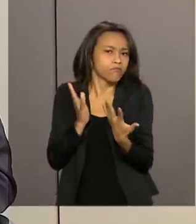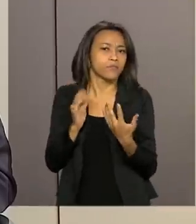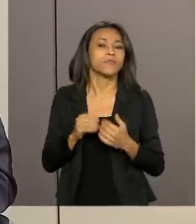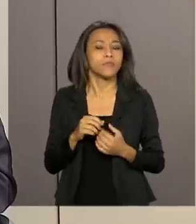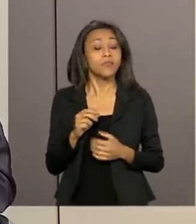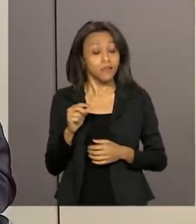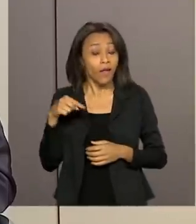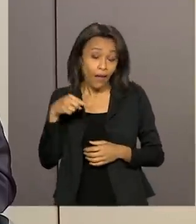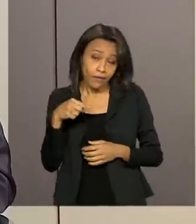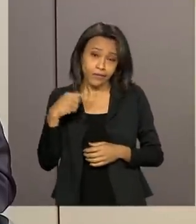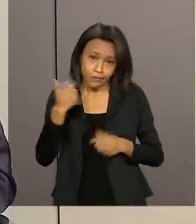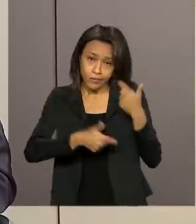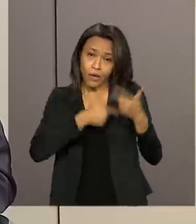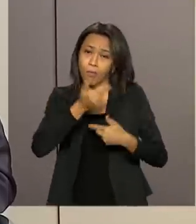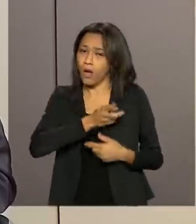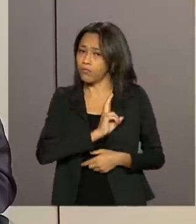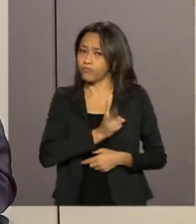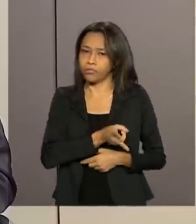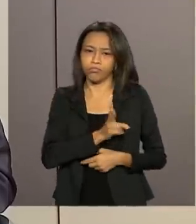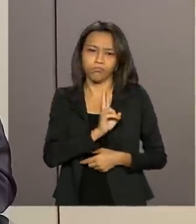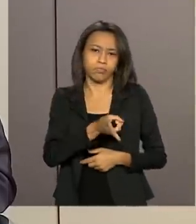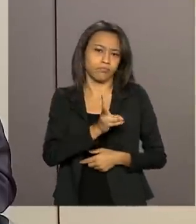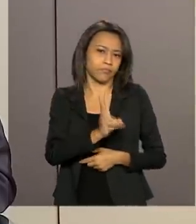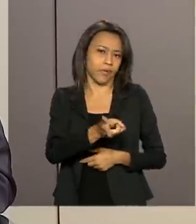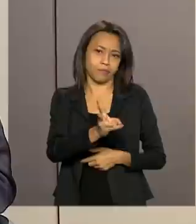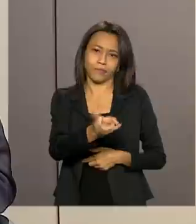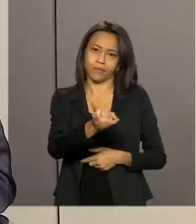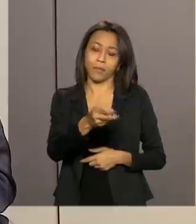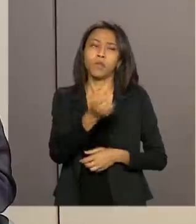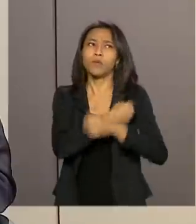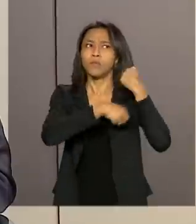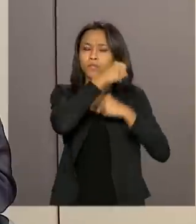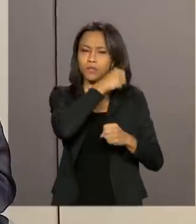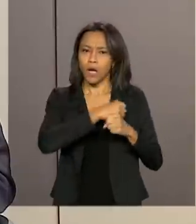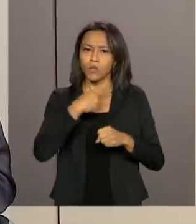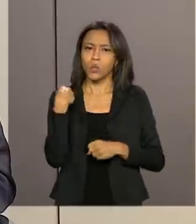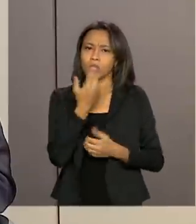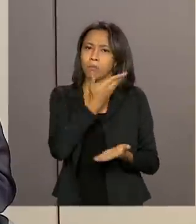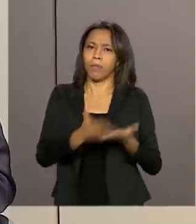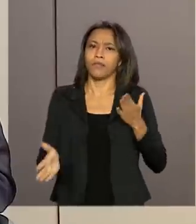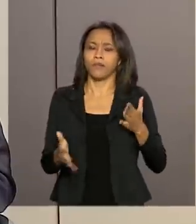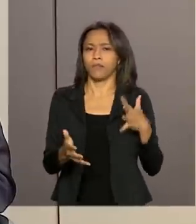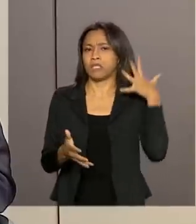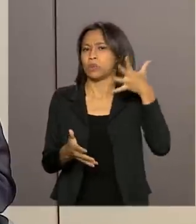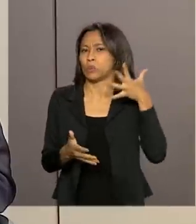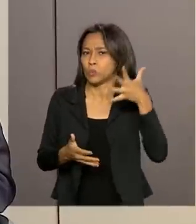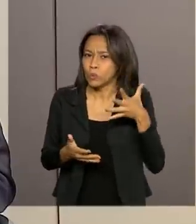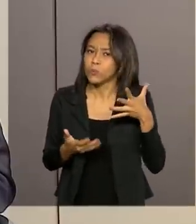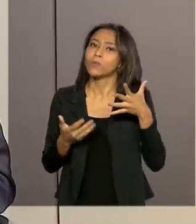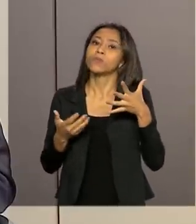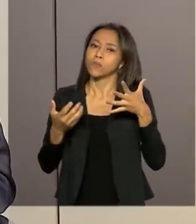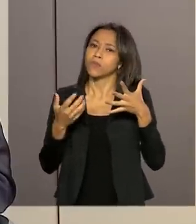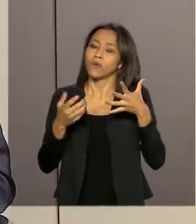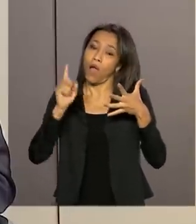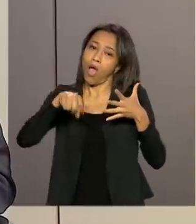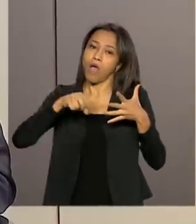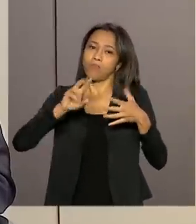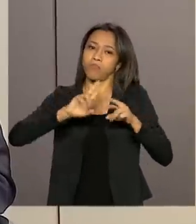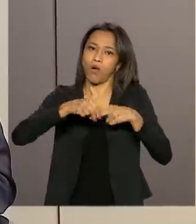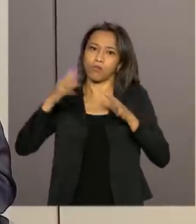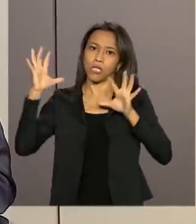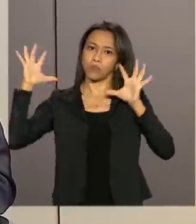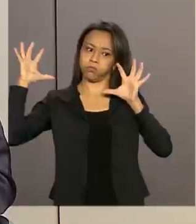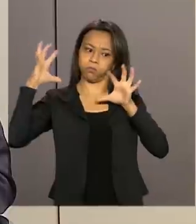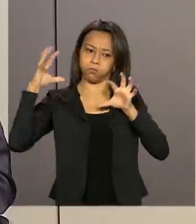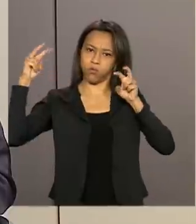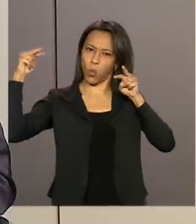trabalho incessante, né? No ano passado, nós perdemos esse domínio da narrativa, né, fruto dessas pressões